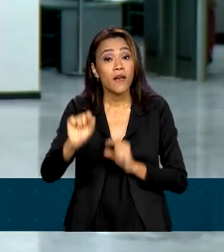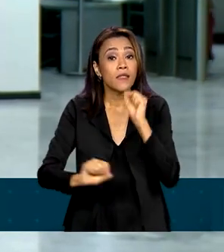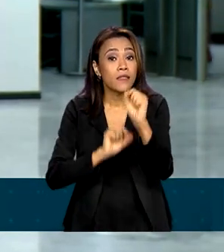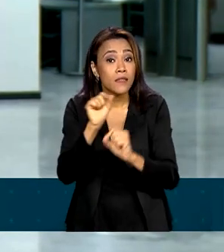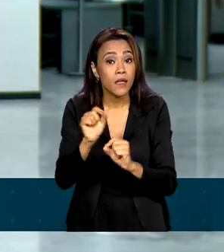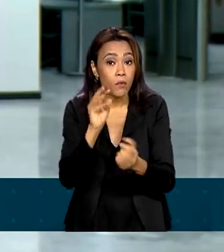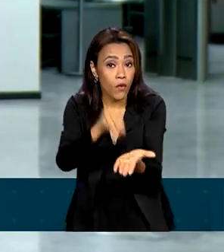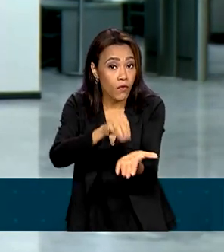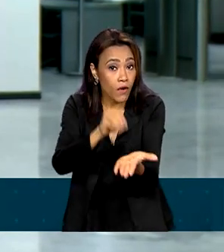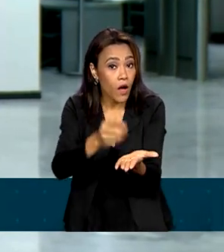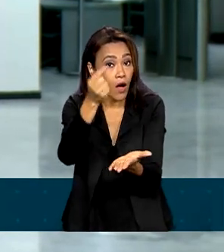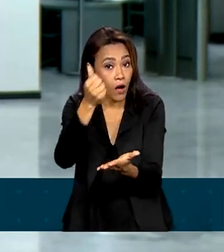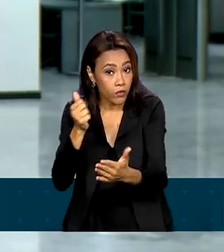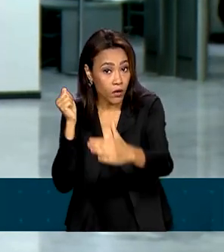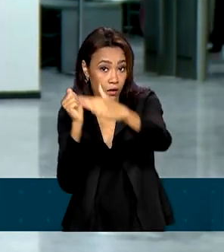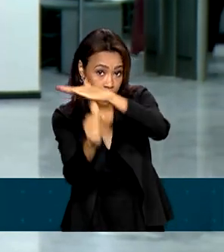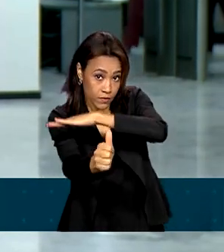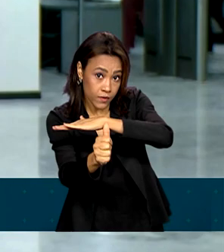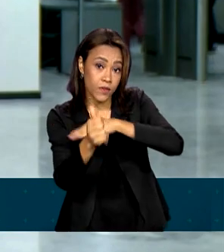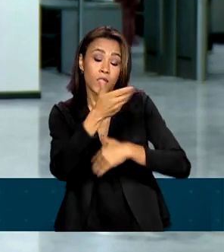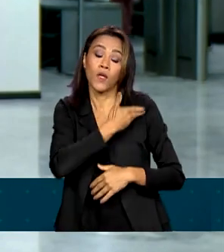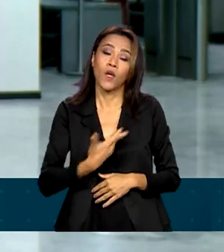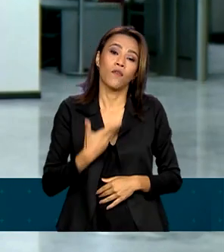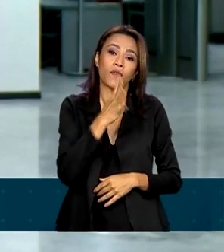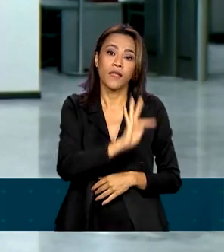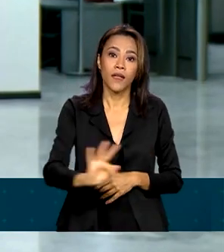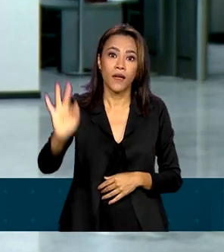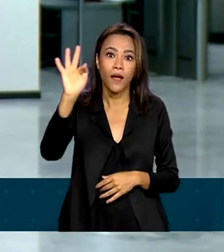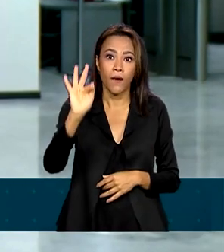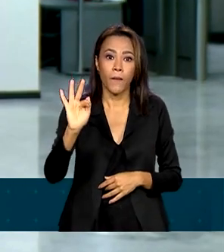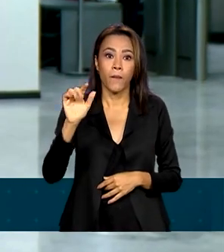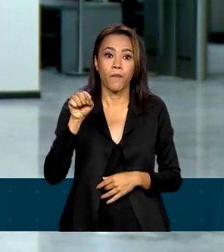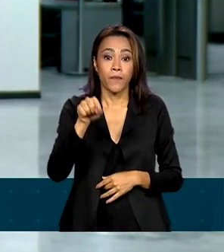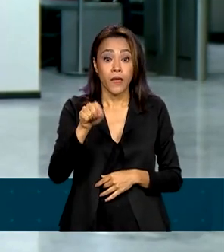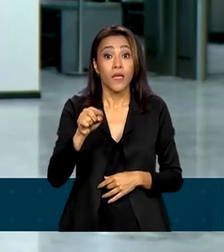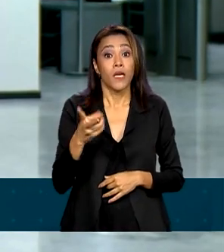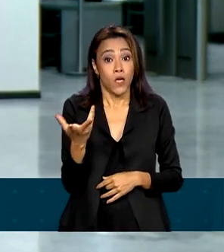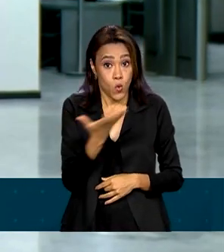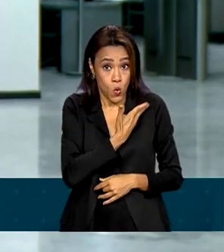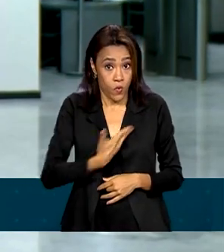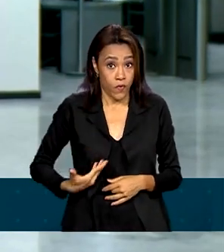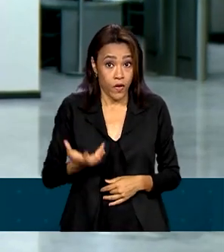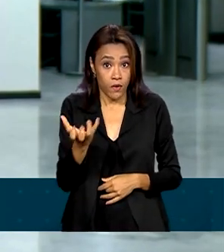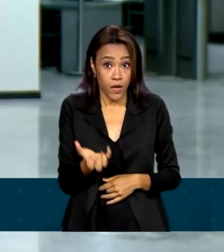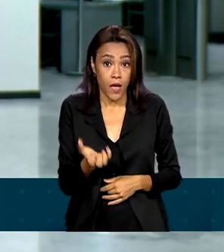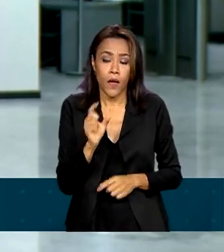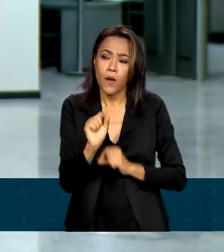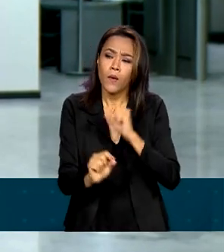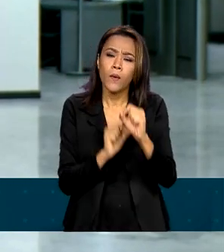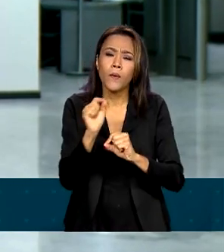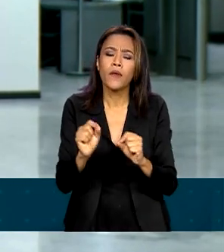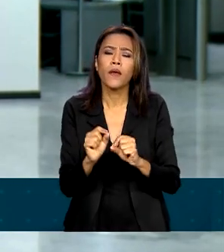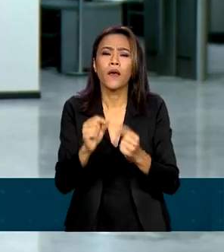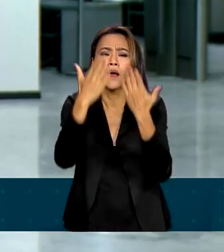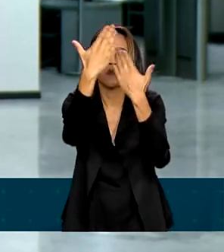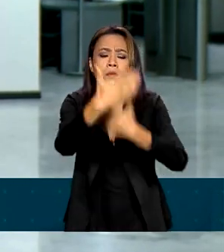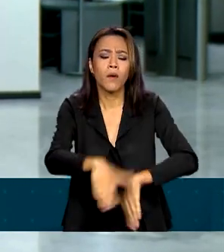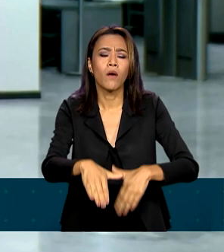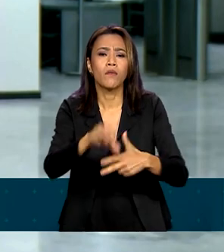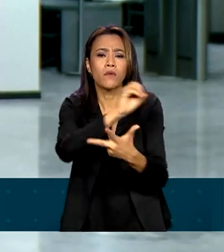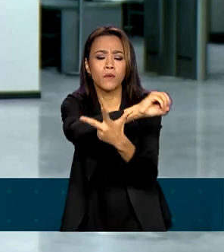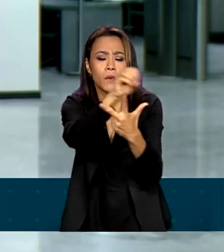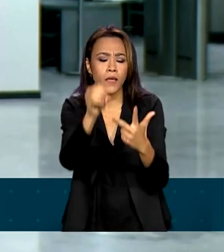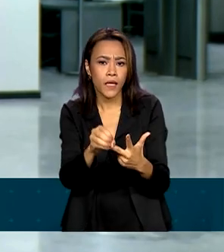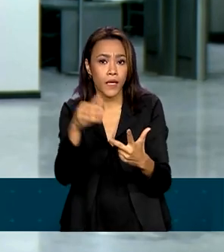de repasses de verbas federais. Além disso, o governo quer impulsionar o Exame Nacional do Ensino Médio. O Enem,